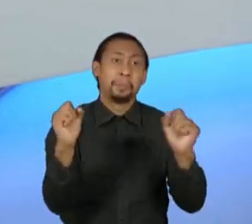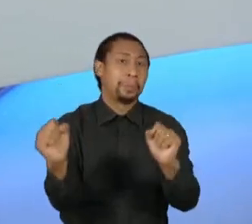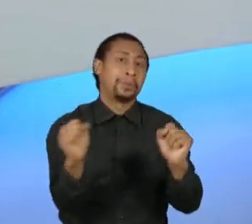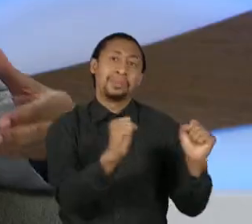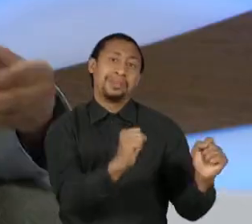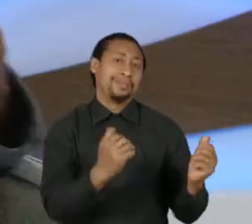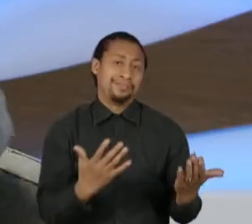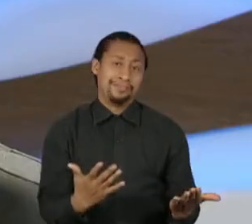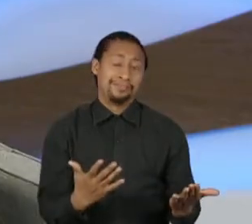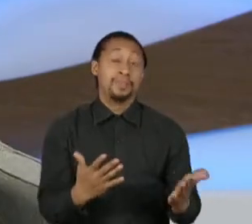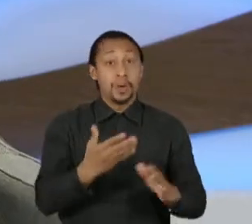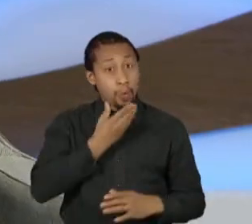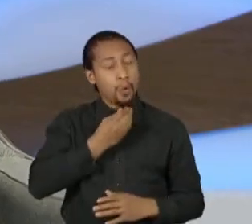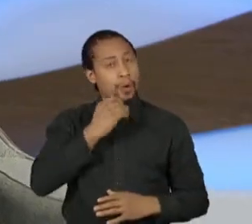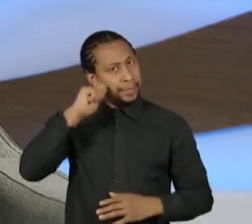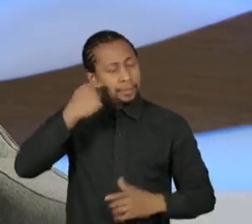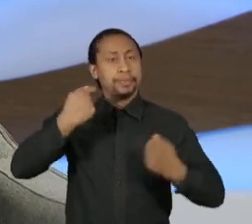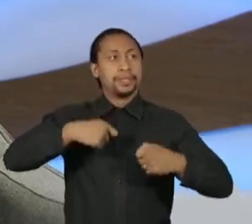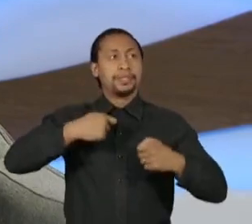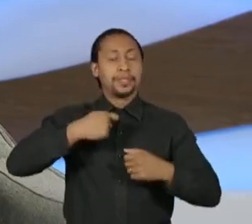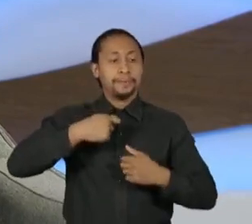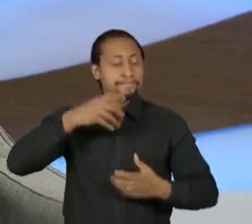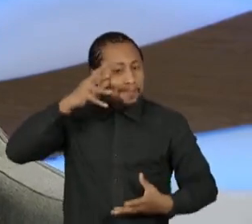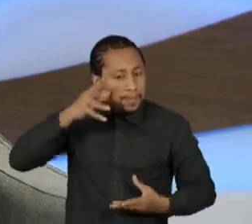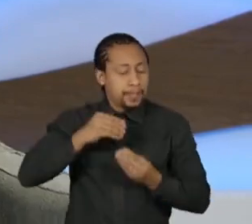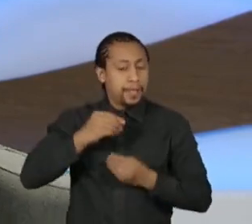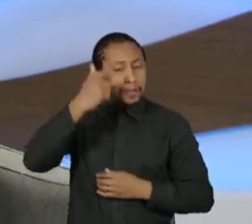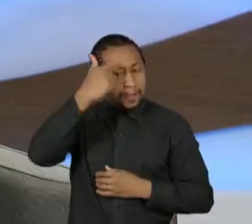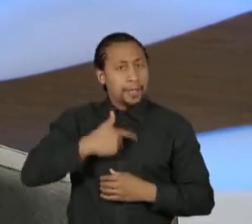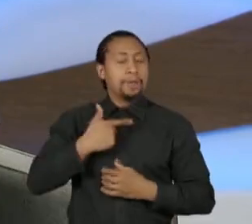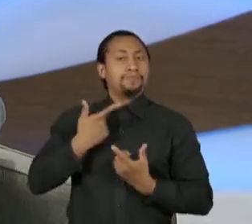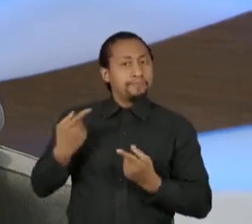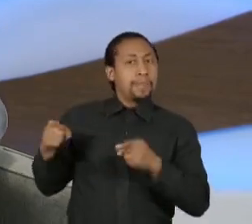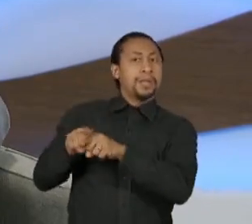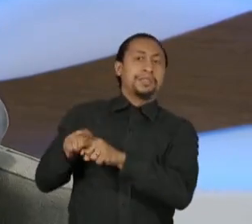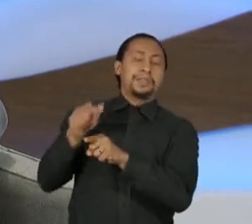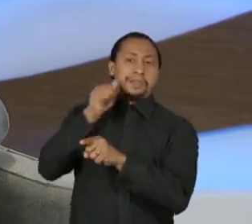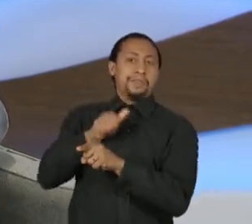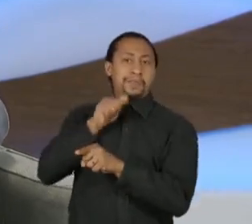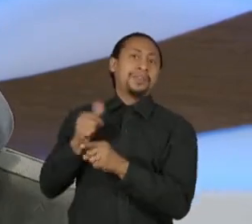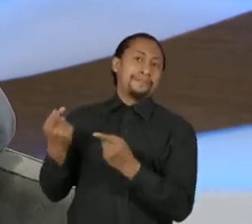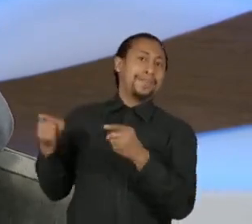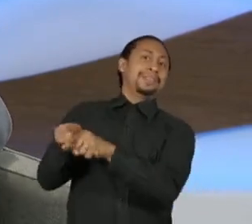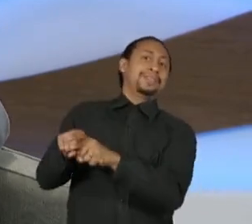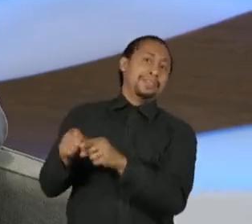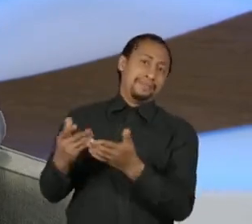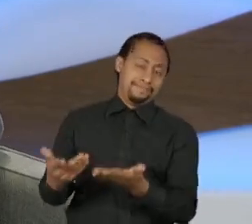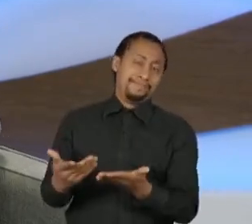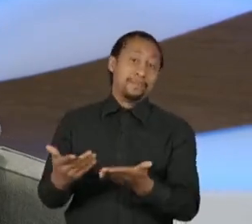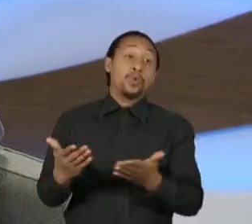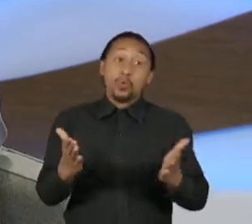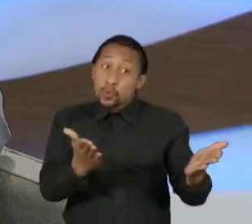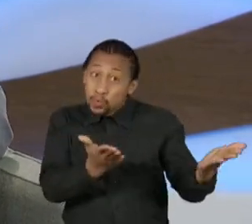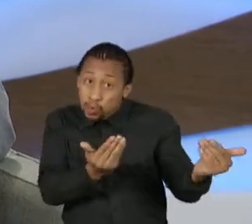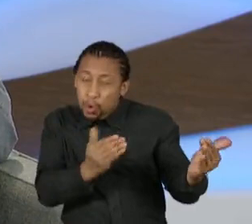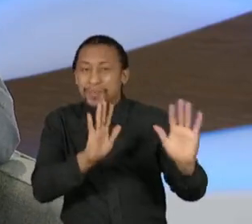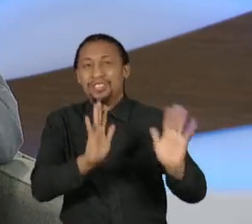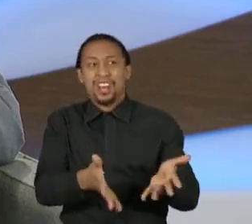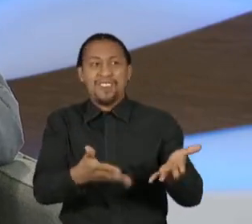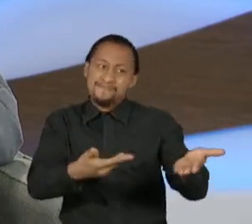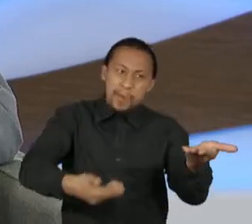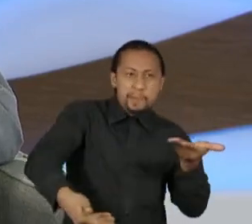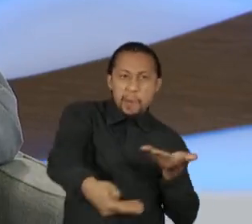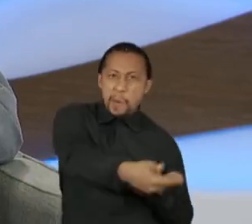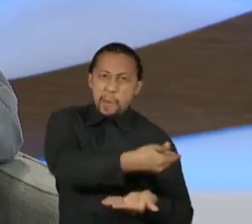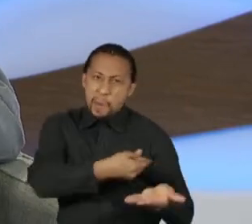Essa discussão com os jovens está muito mais avançada do que entre nós. Eu penso que